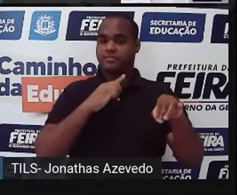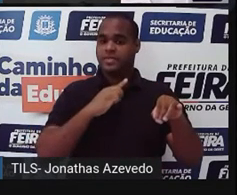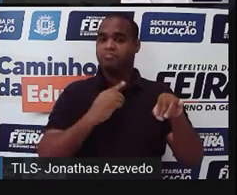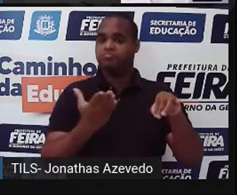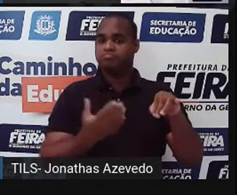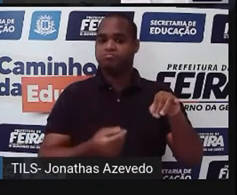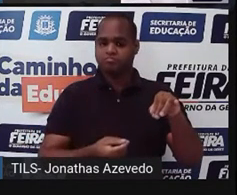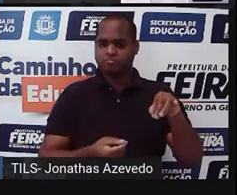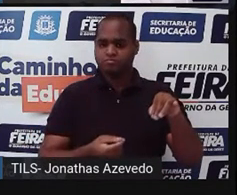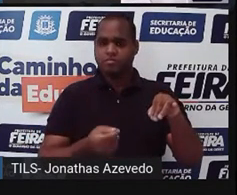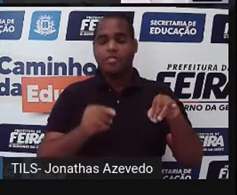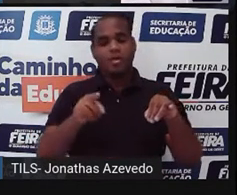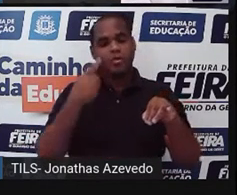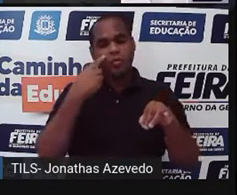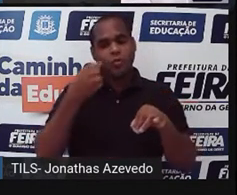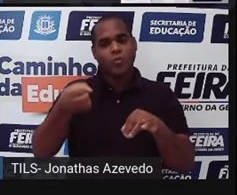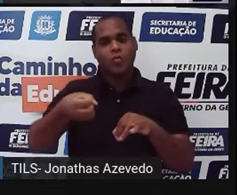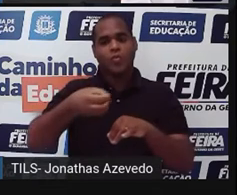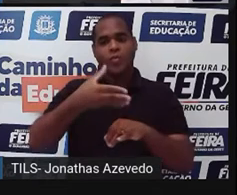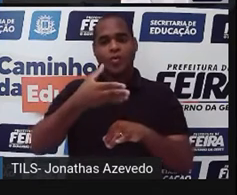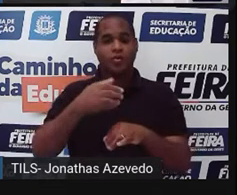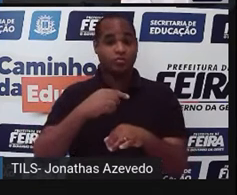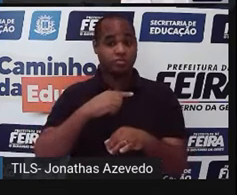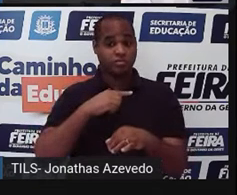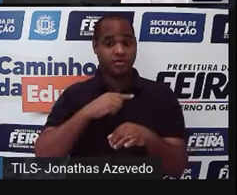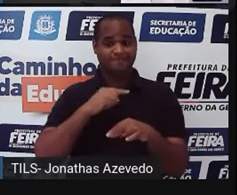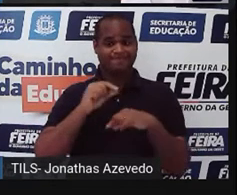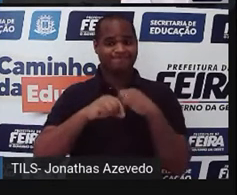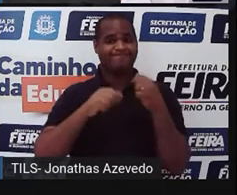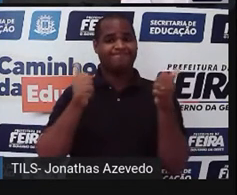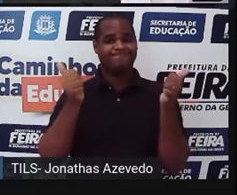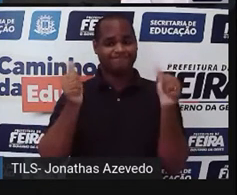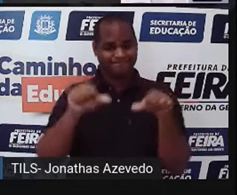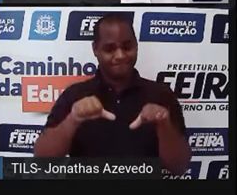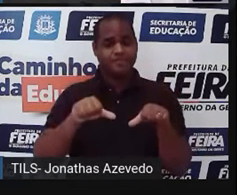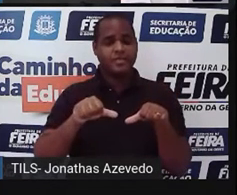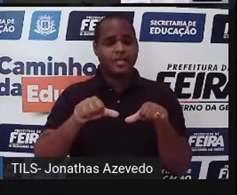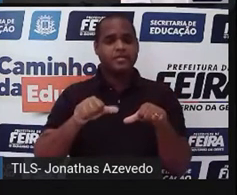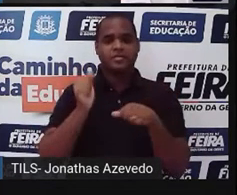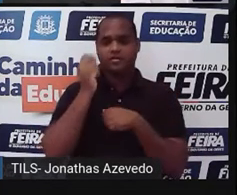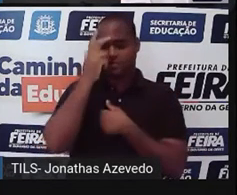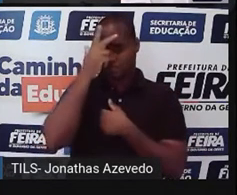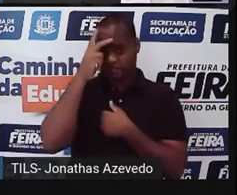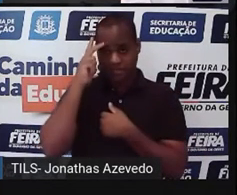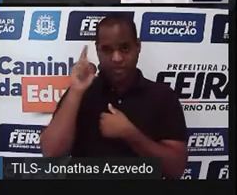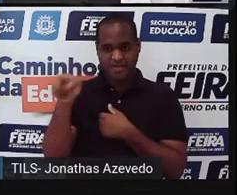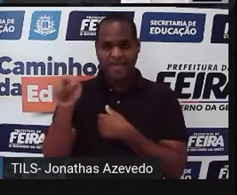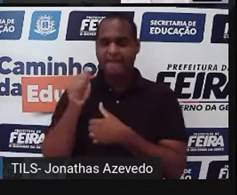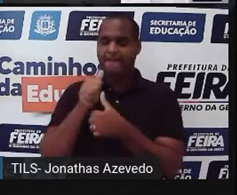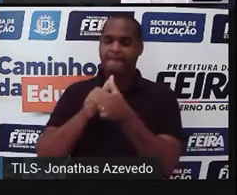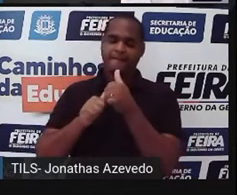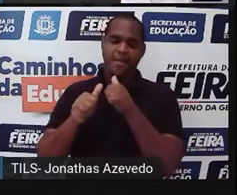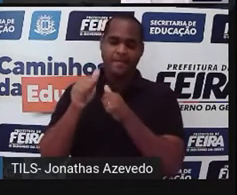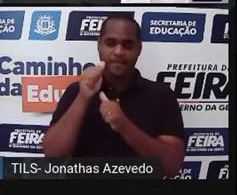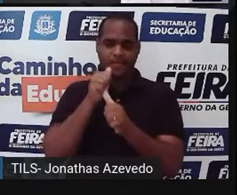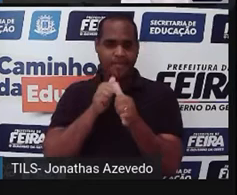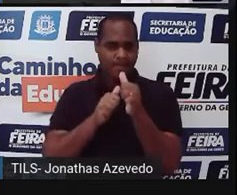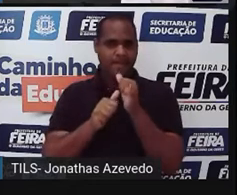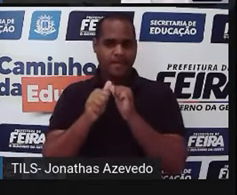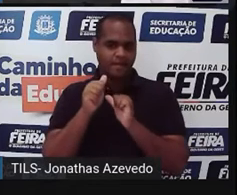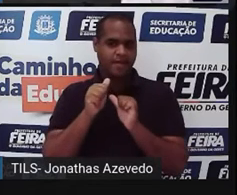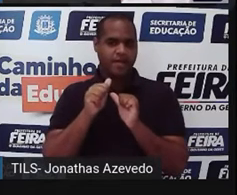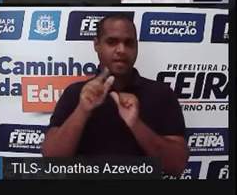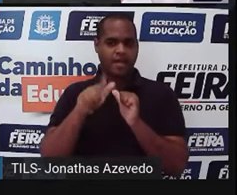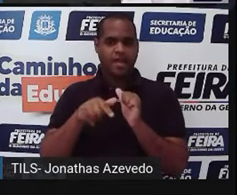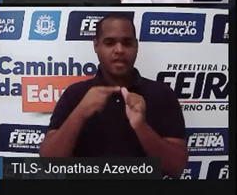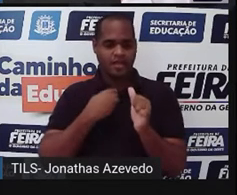Informa algo novo, no caso, uma situação trágica de alguém que se embriagou, muitas vezes desesperado pela